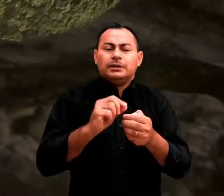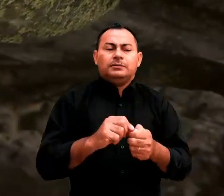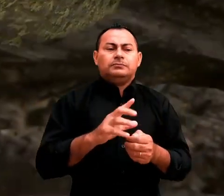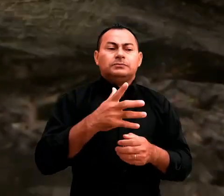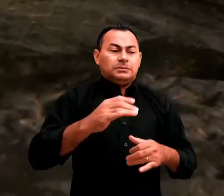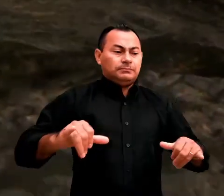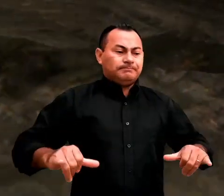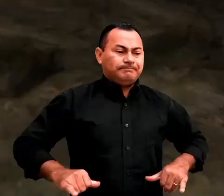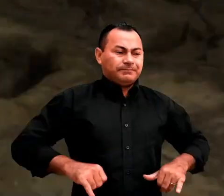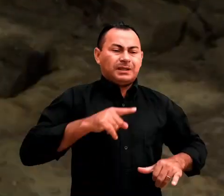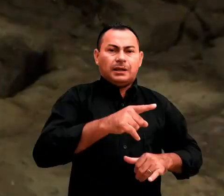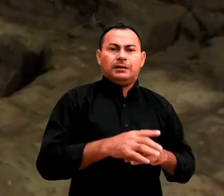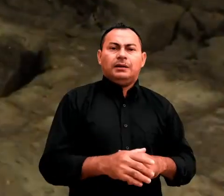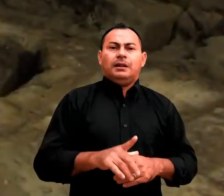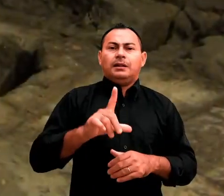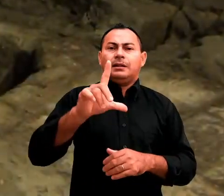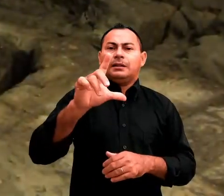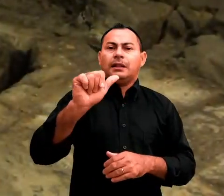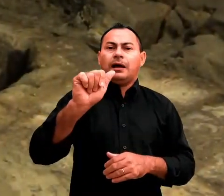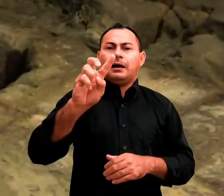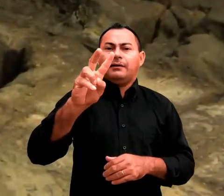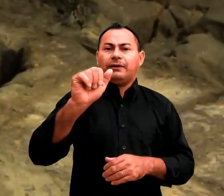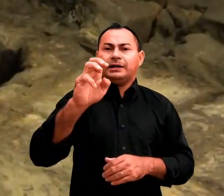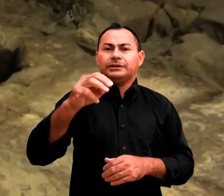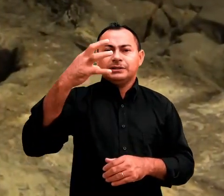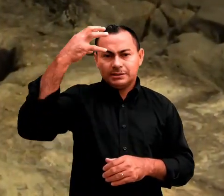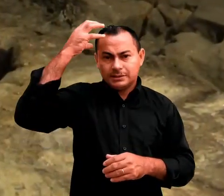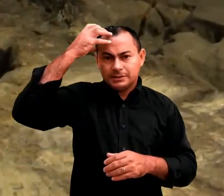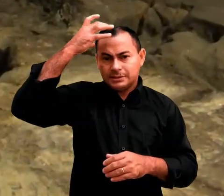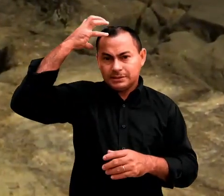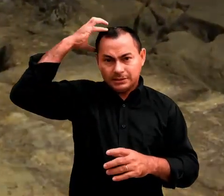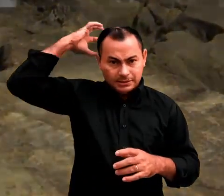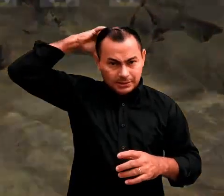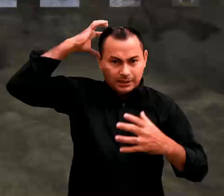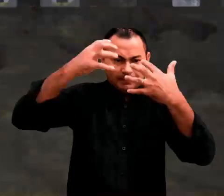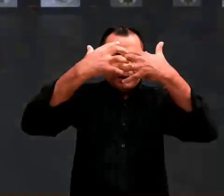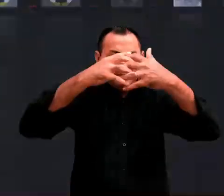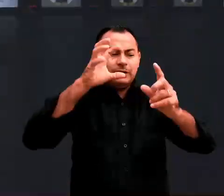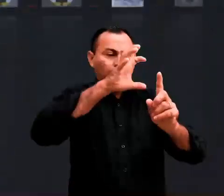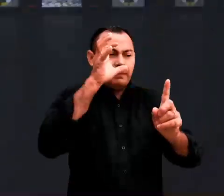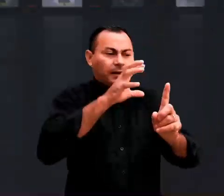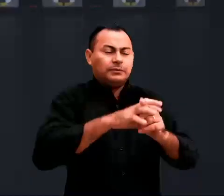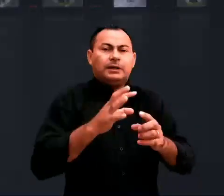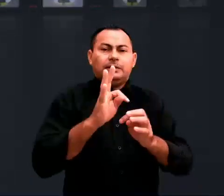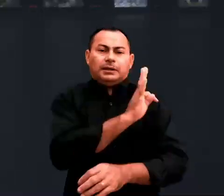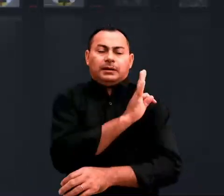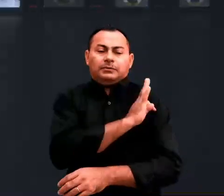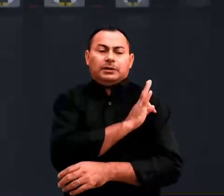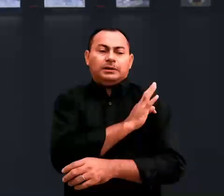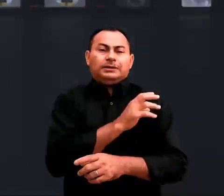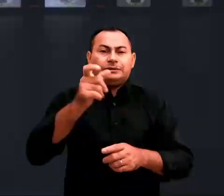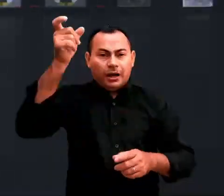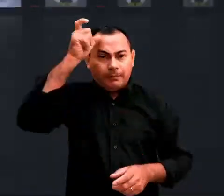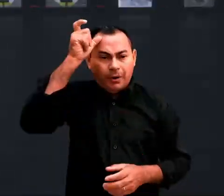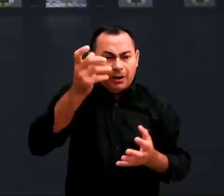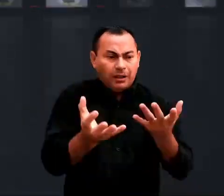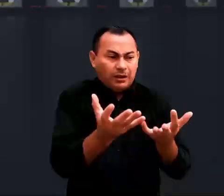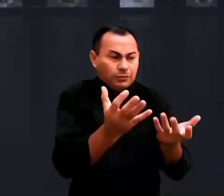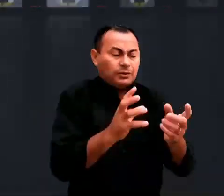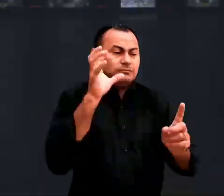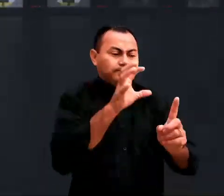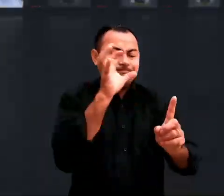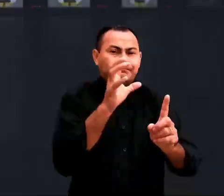você passasse pelo que eles chamam de lavagem cerebral. Em algumas prisões, eles usam essa técnica diabólica e